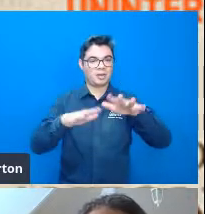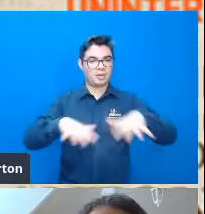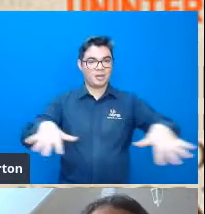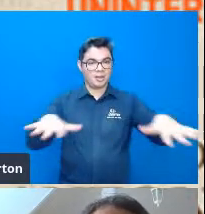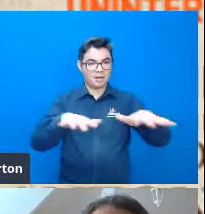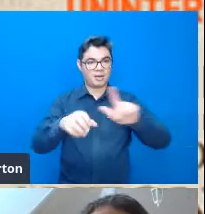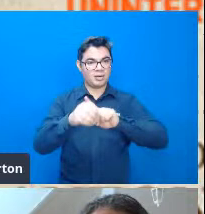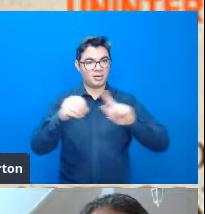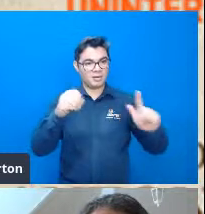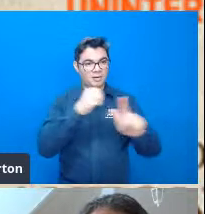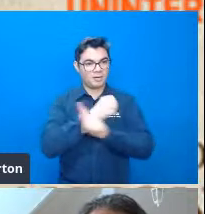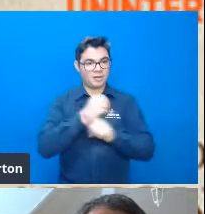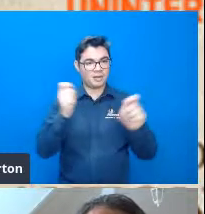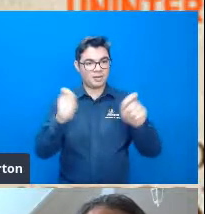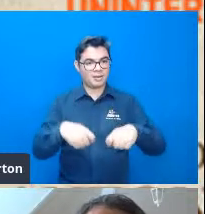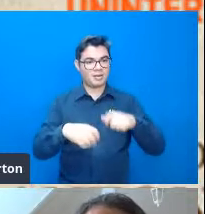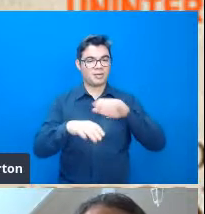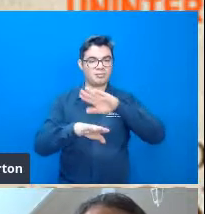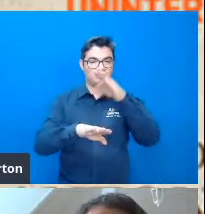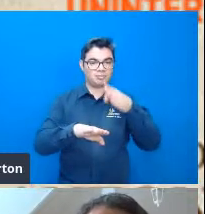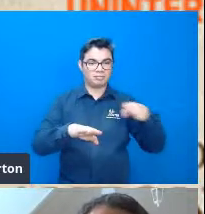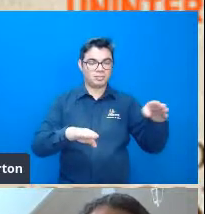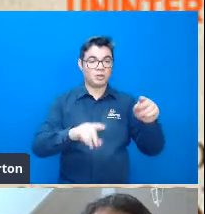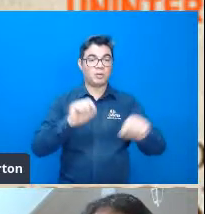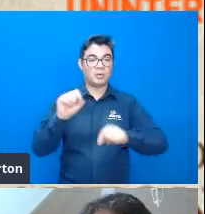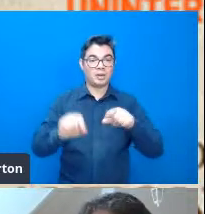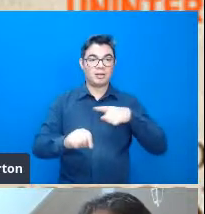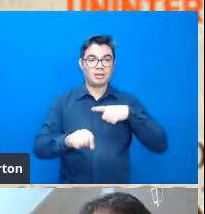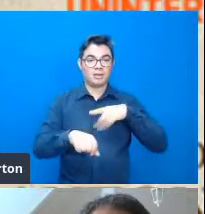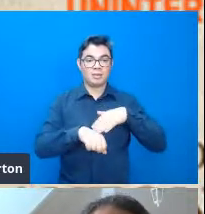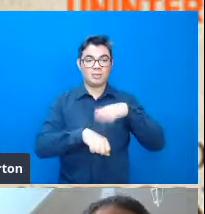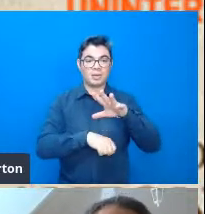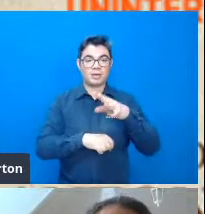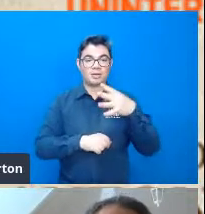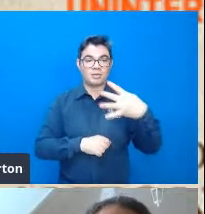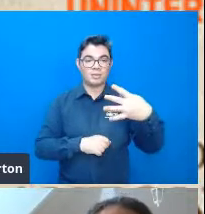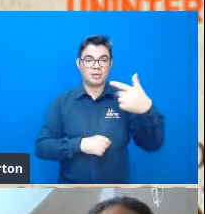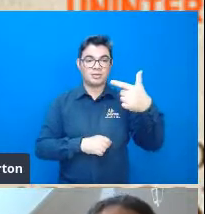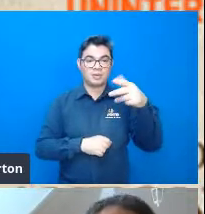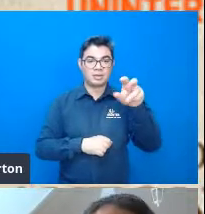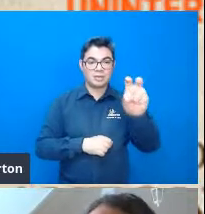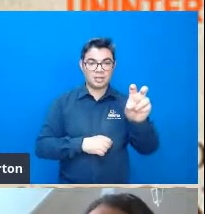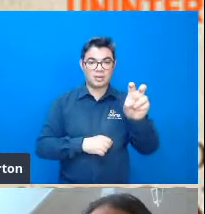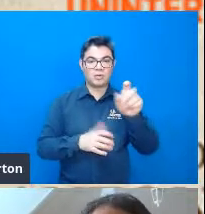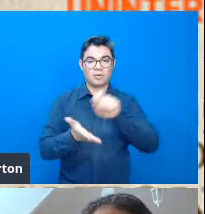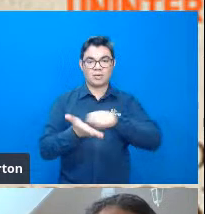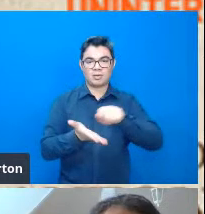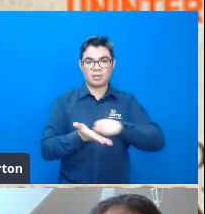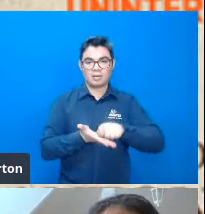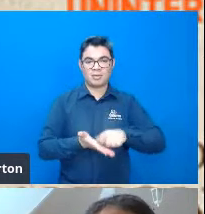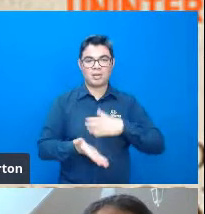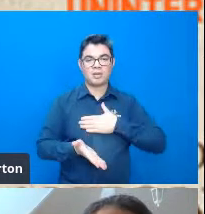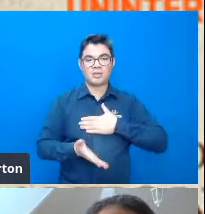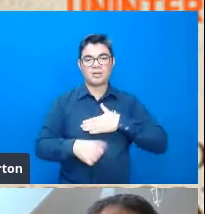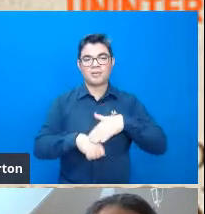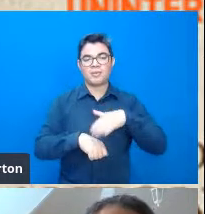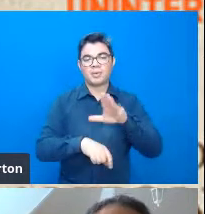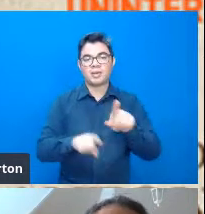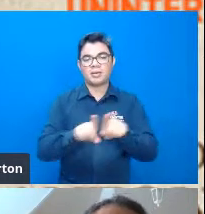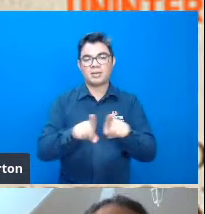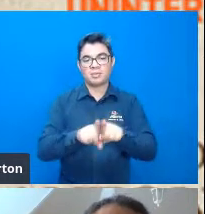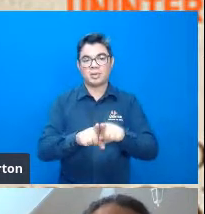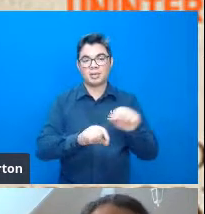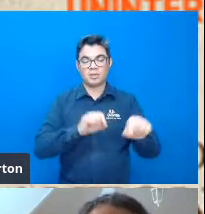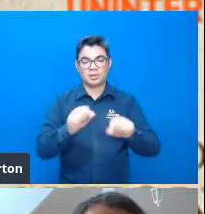geografia e geomorfologia e ele tem aí então 425 resenhas né que ele gostava muito qualquer livro que saia ele logo